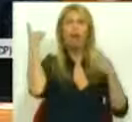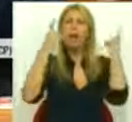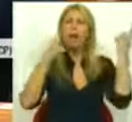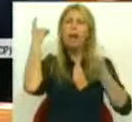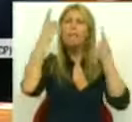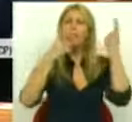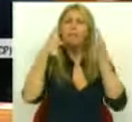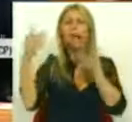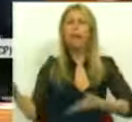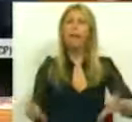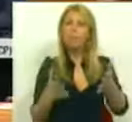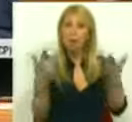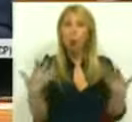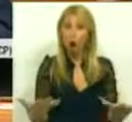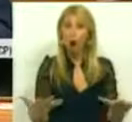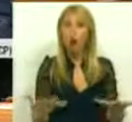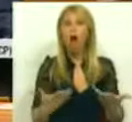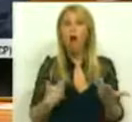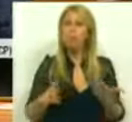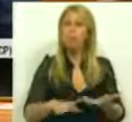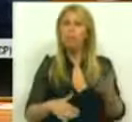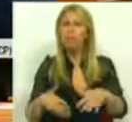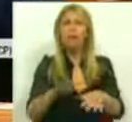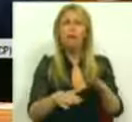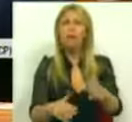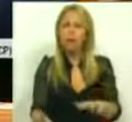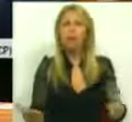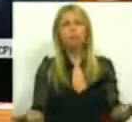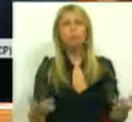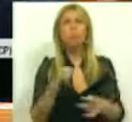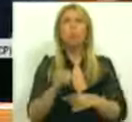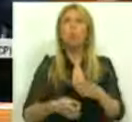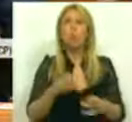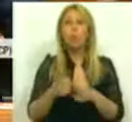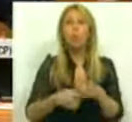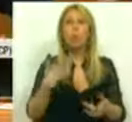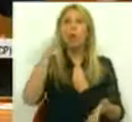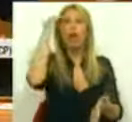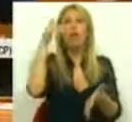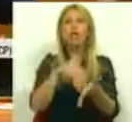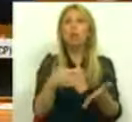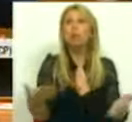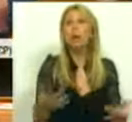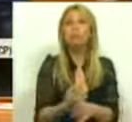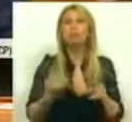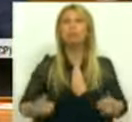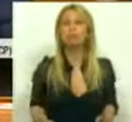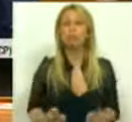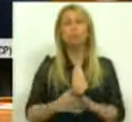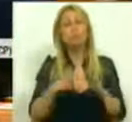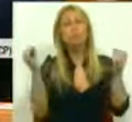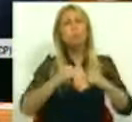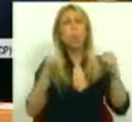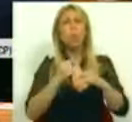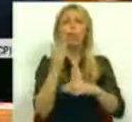no caminho que estamos a percorrer, nas suas causas e consequências. Concordo com boa parte do vosso